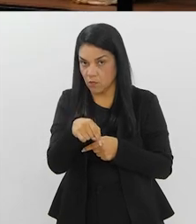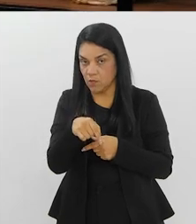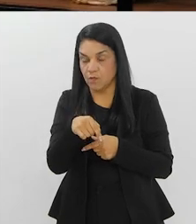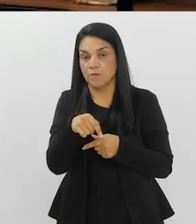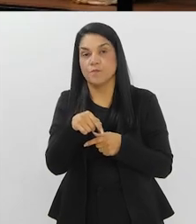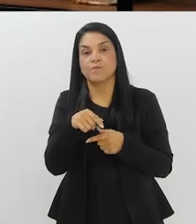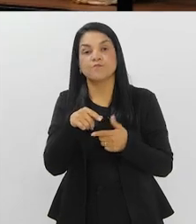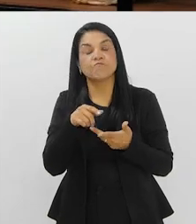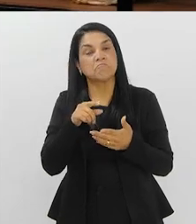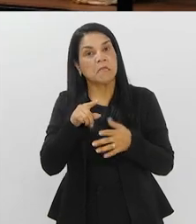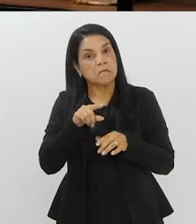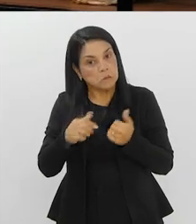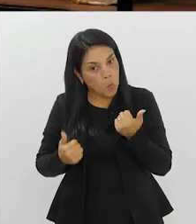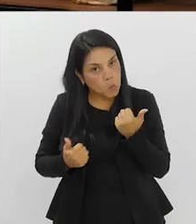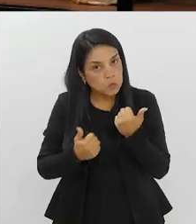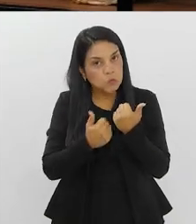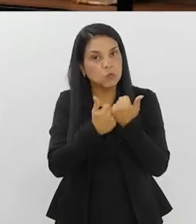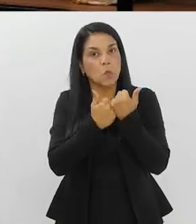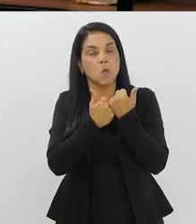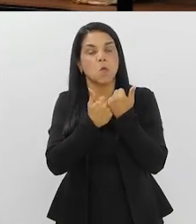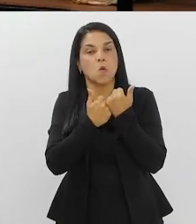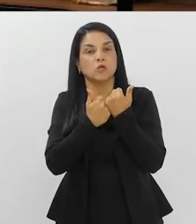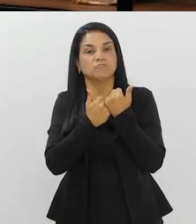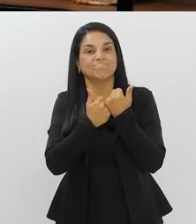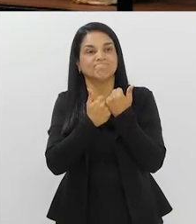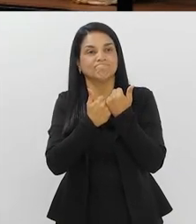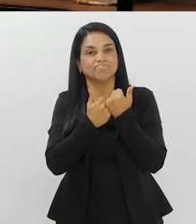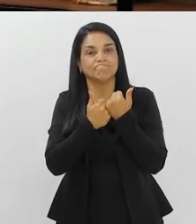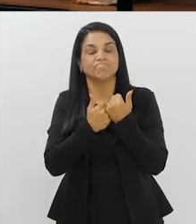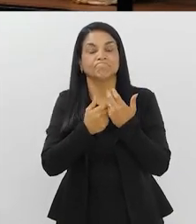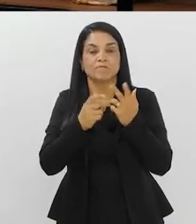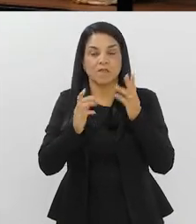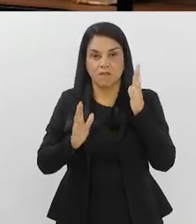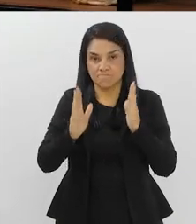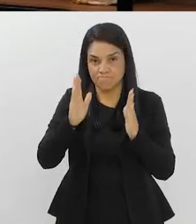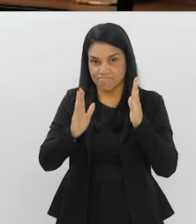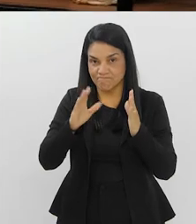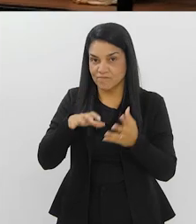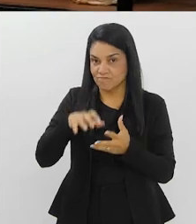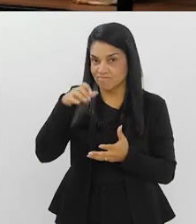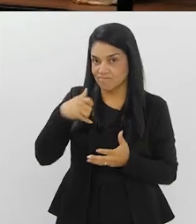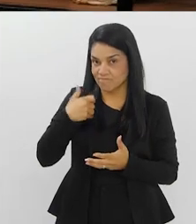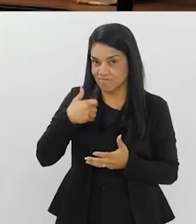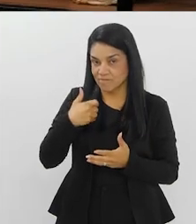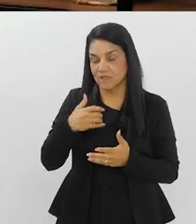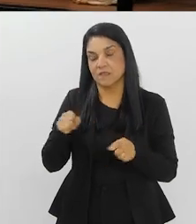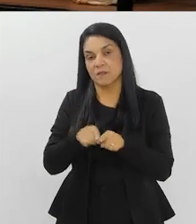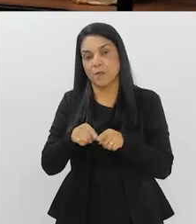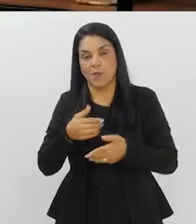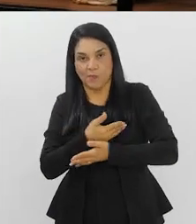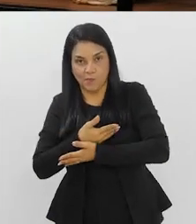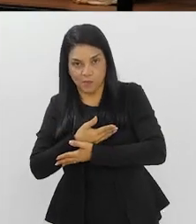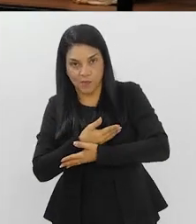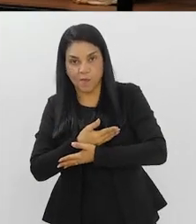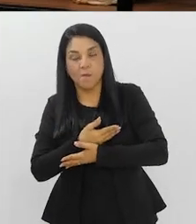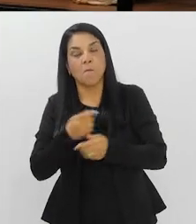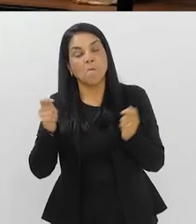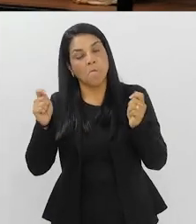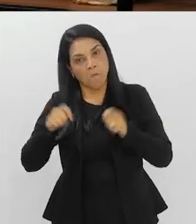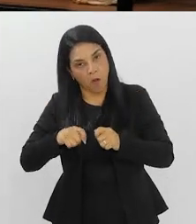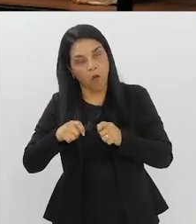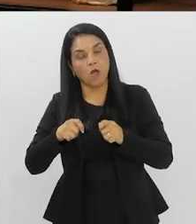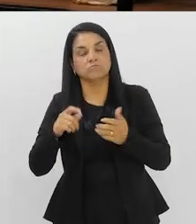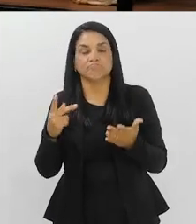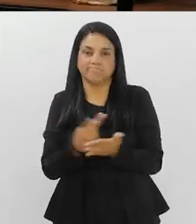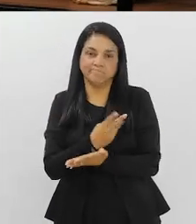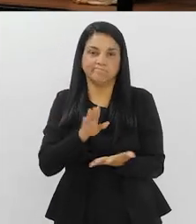né? E, apesar de todo esse suporte, a faixa etária do idoso e do lactante do recém-nascido, eles podem, sim,